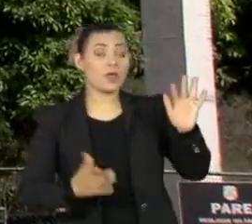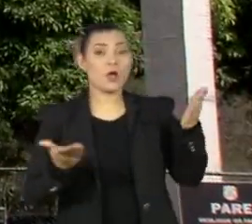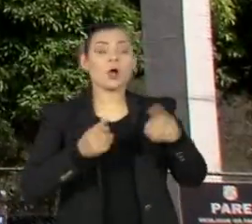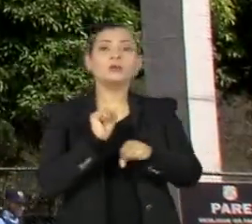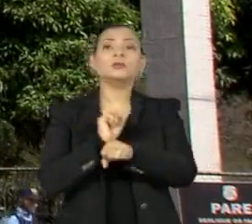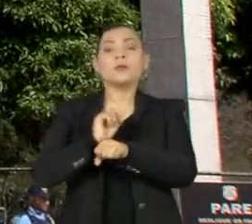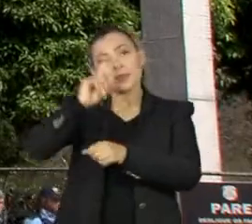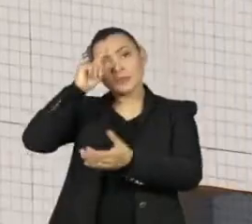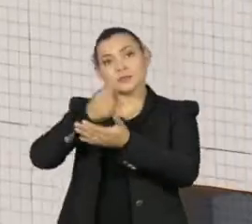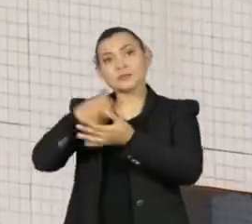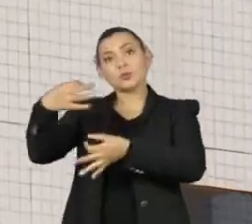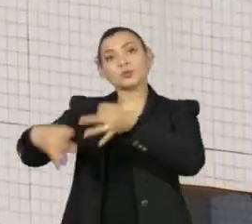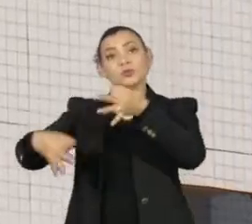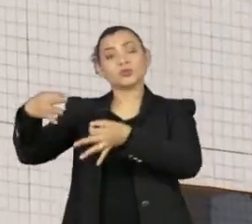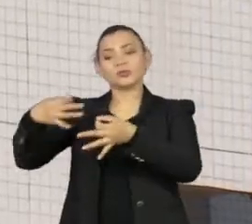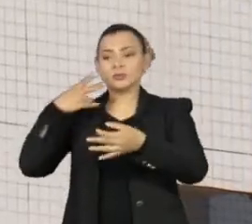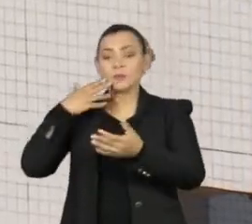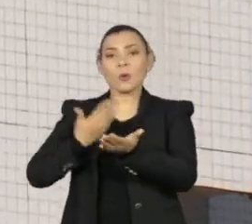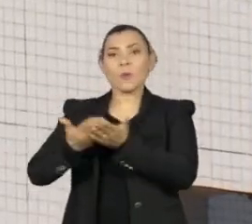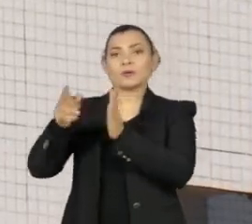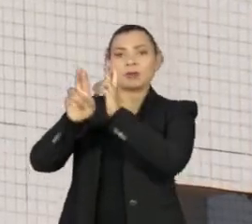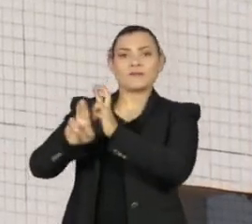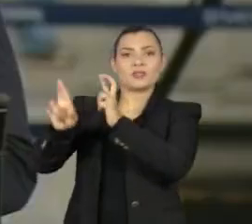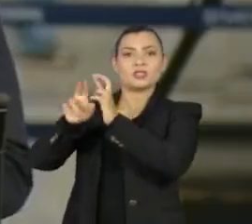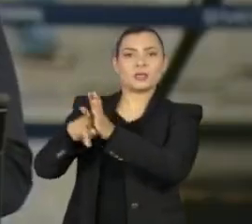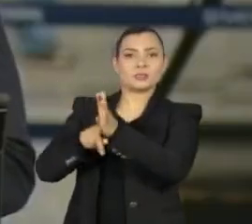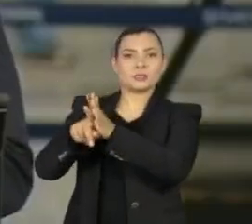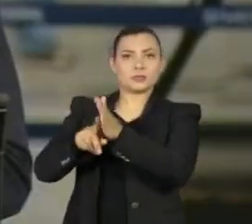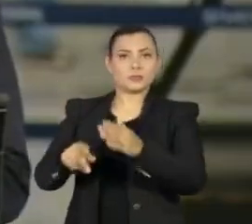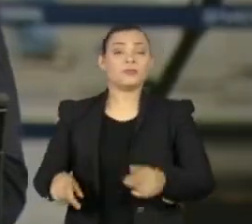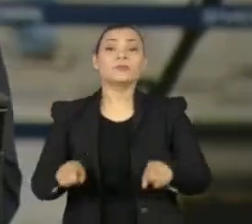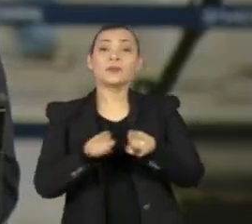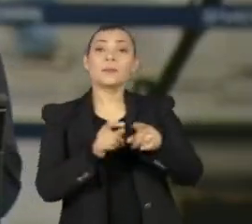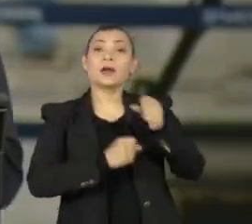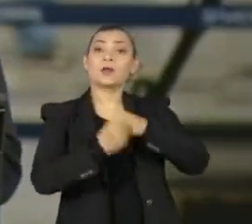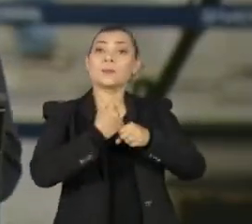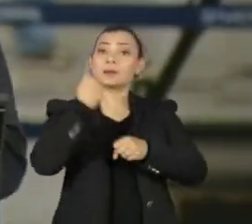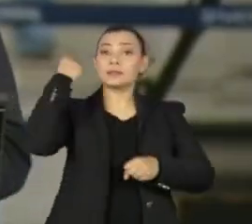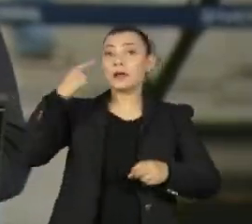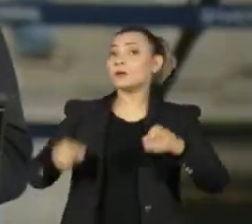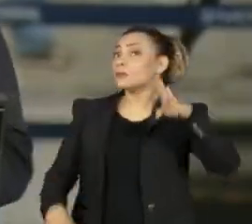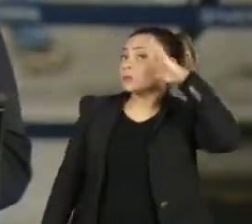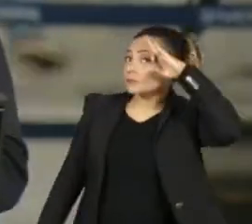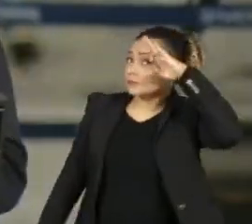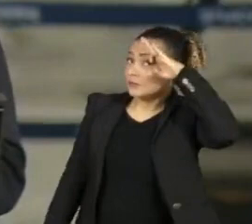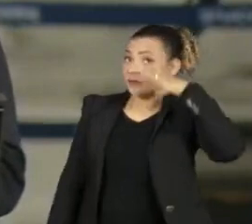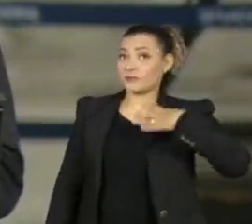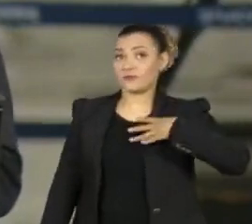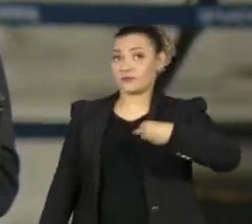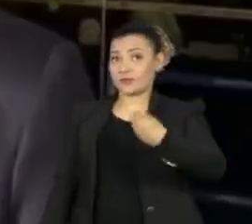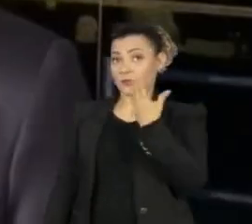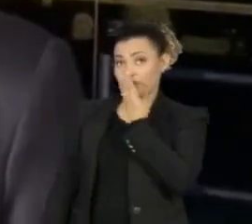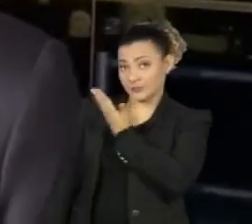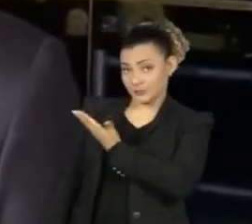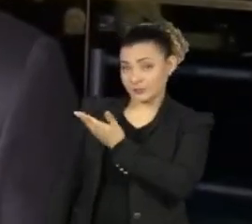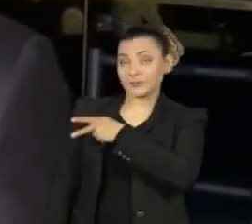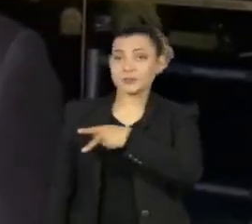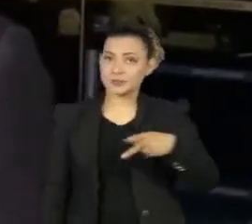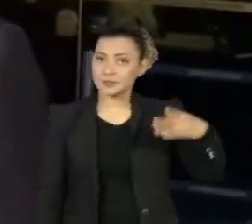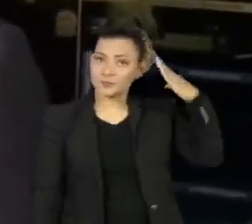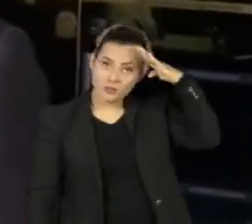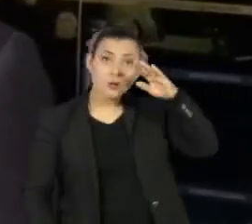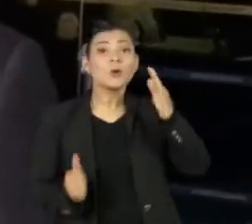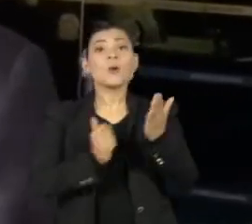aguarda uma decisão da Justiça para iniciar a investigação. Também no ano passado, outro filho do presidente, o senador Flávio Bolsonaro,